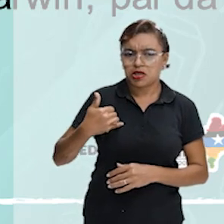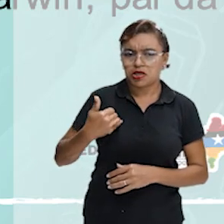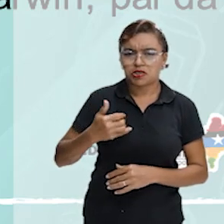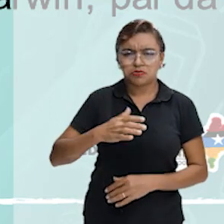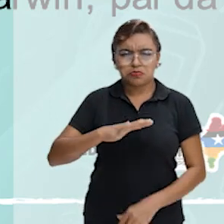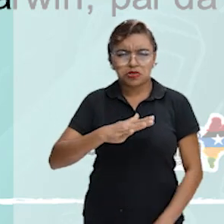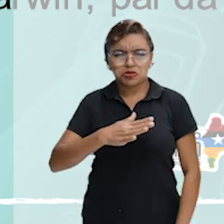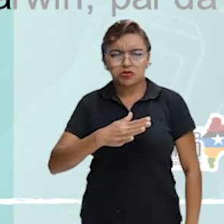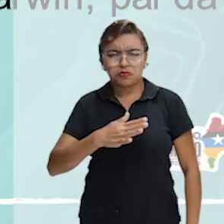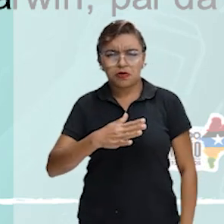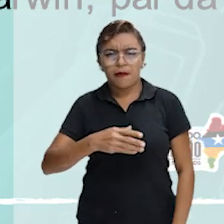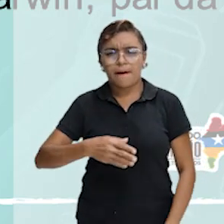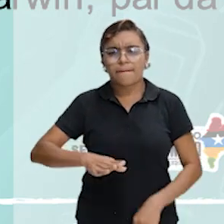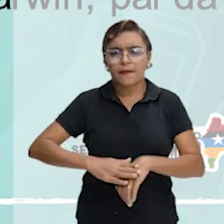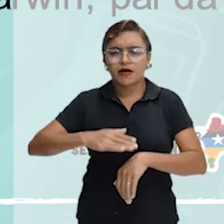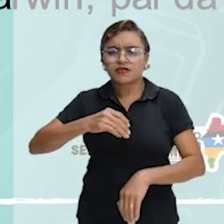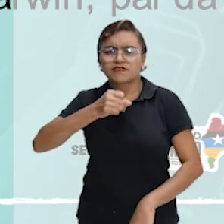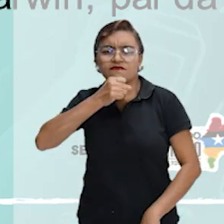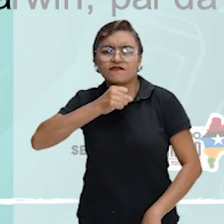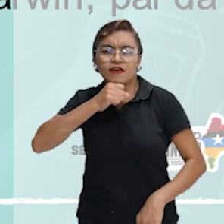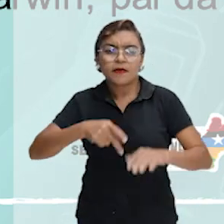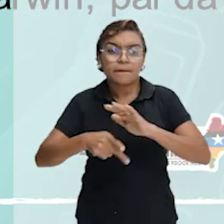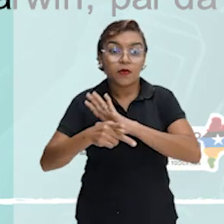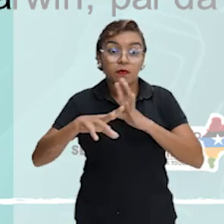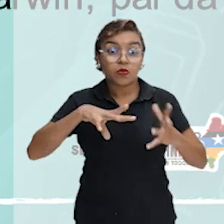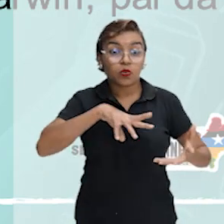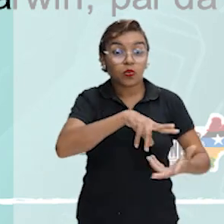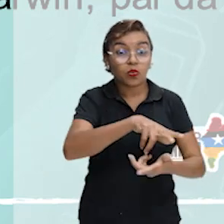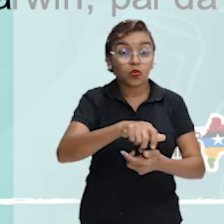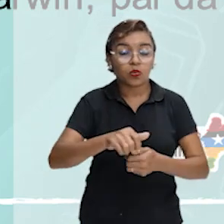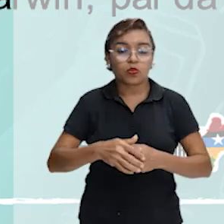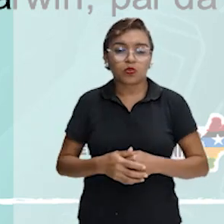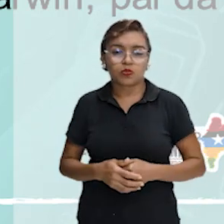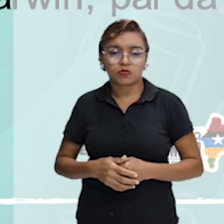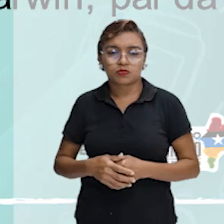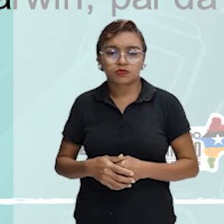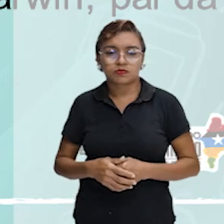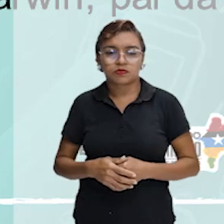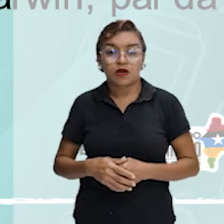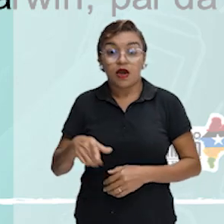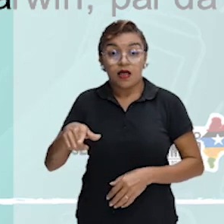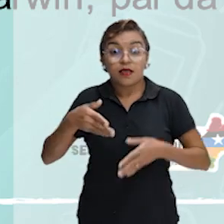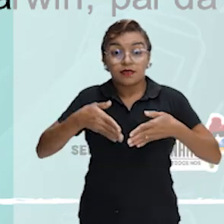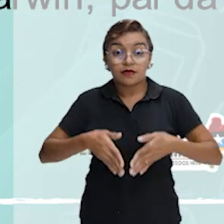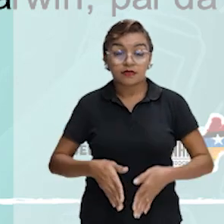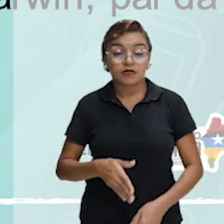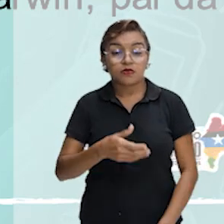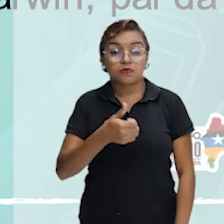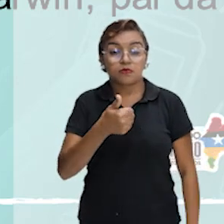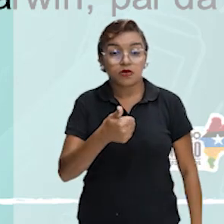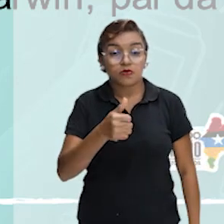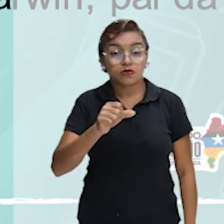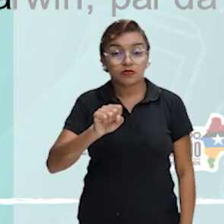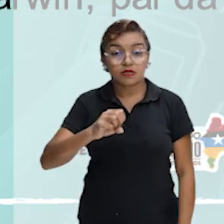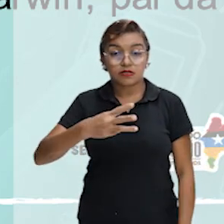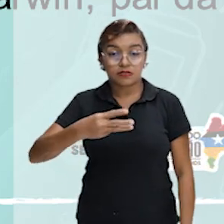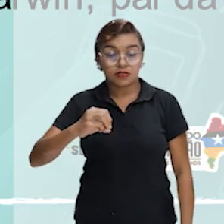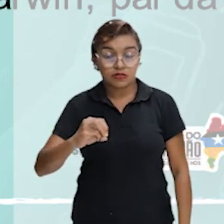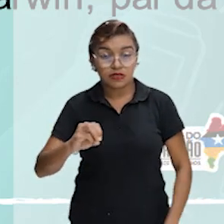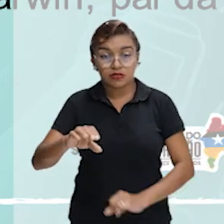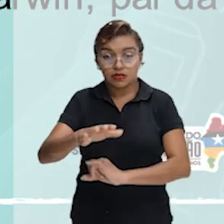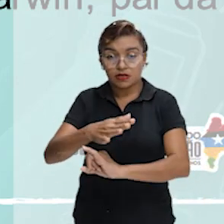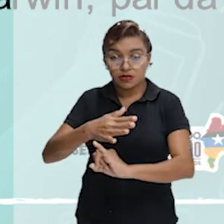época, a criatura mais velha do planeta. A tartaruga nascida em 1830 no